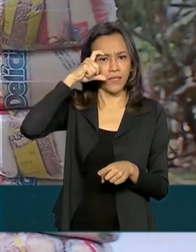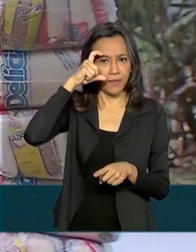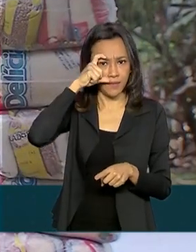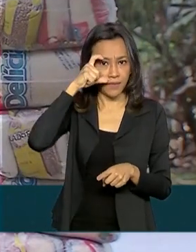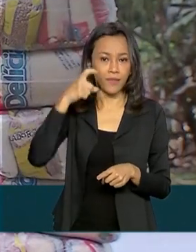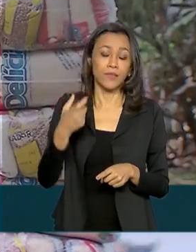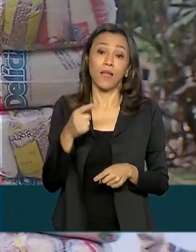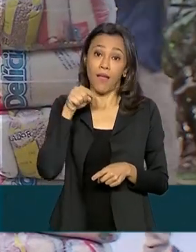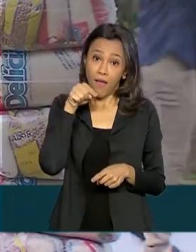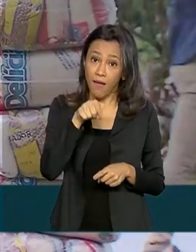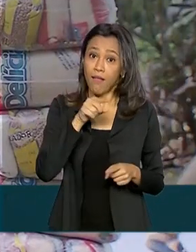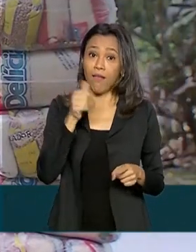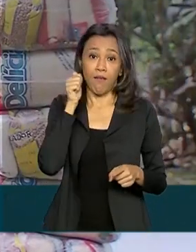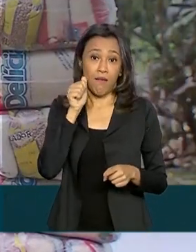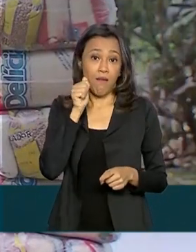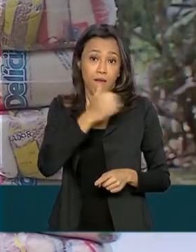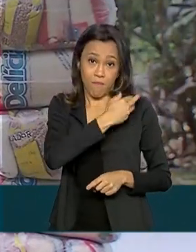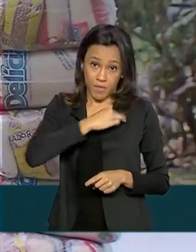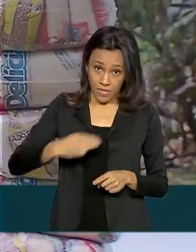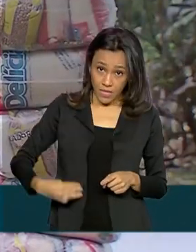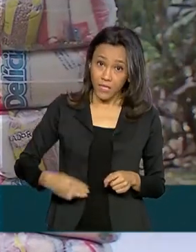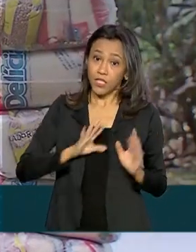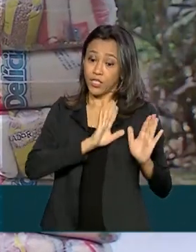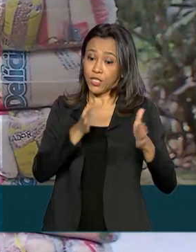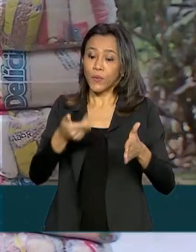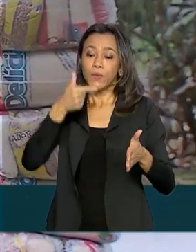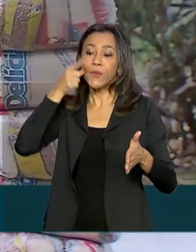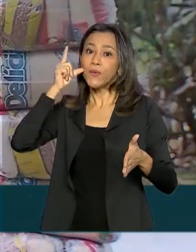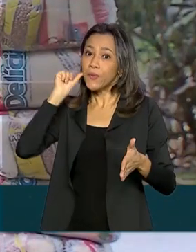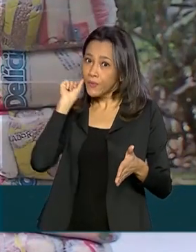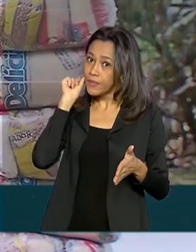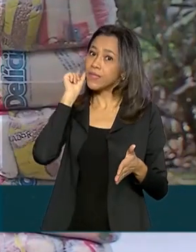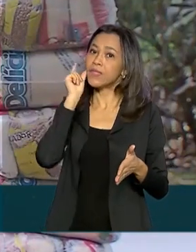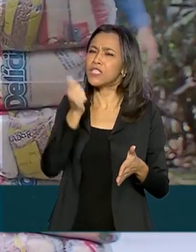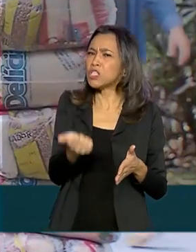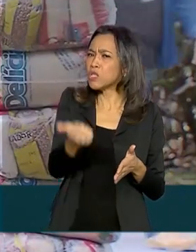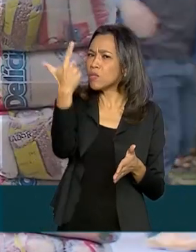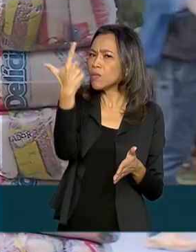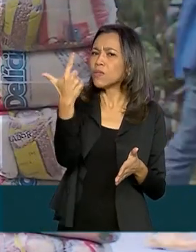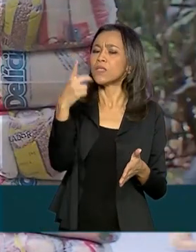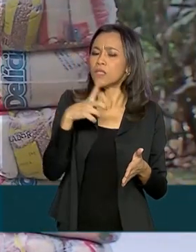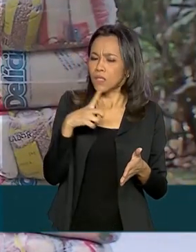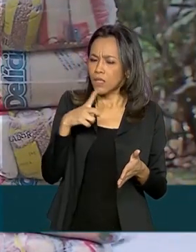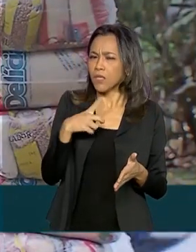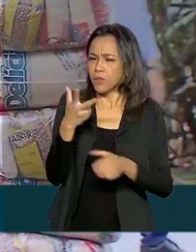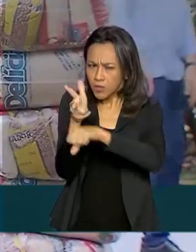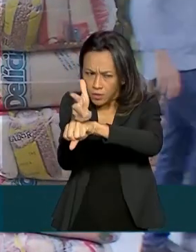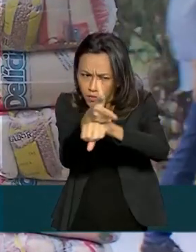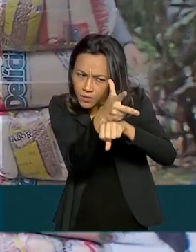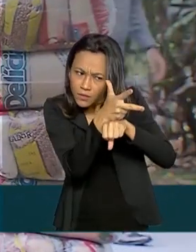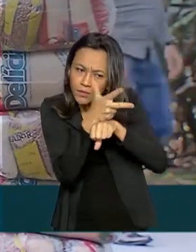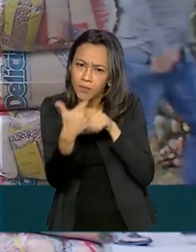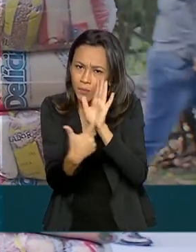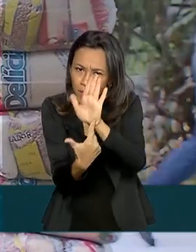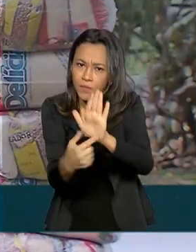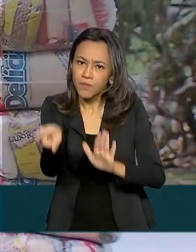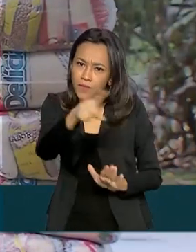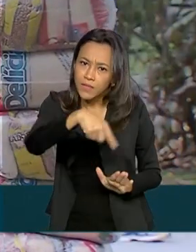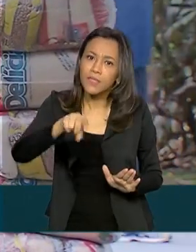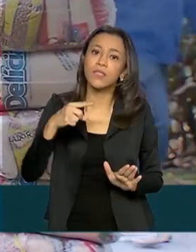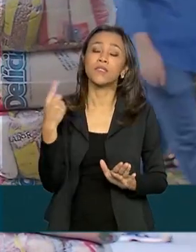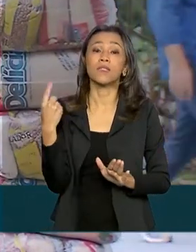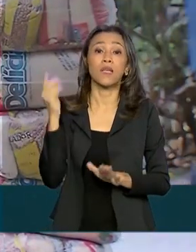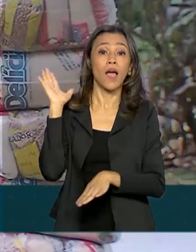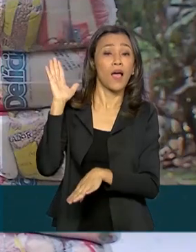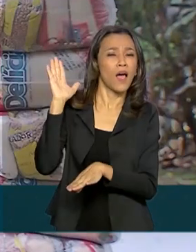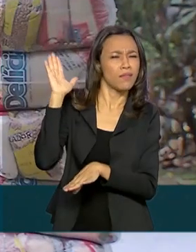Alves. Ela que chegou ontem, por volta do meio-dia, aqui na capital amazonense. Nós temos imagens para você aí na tela. No final da tarde,